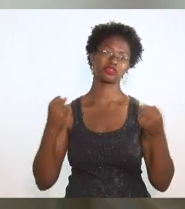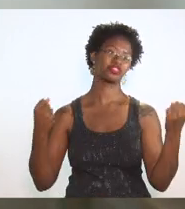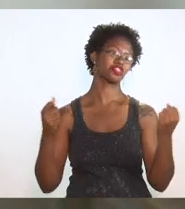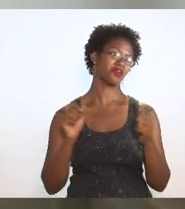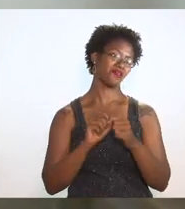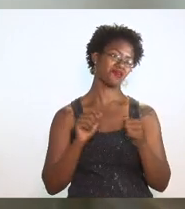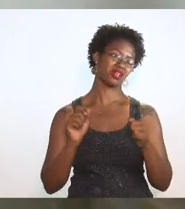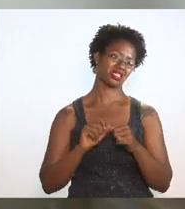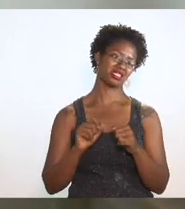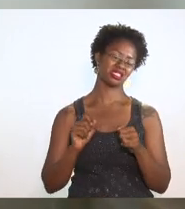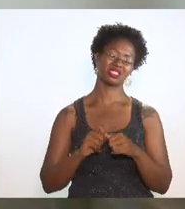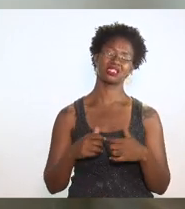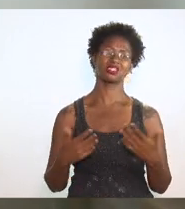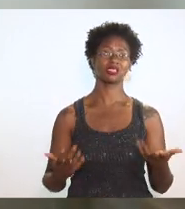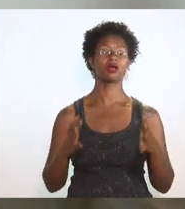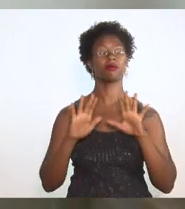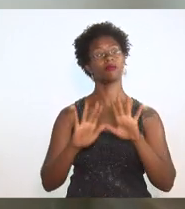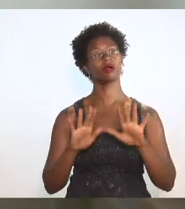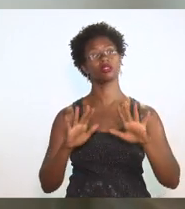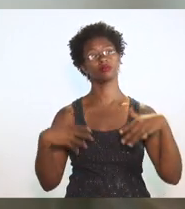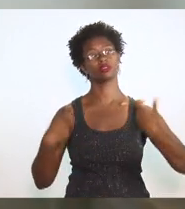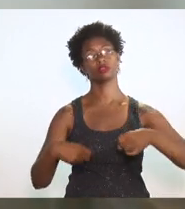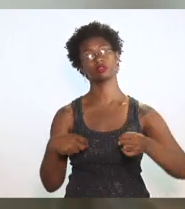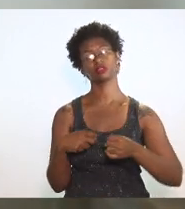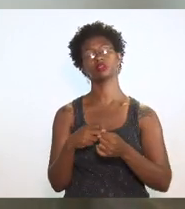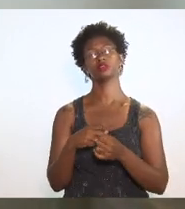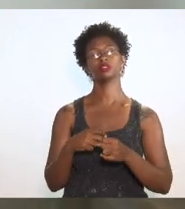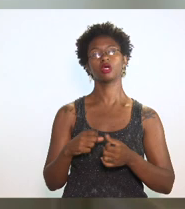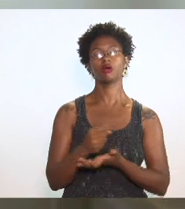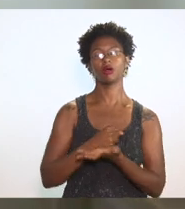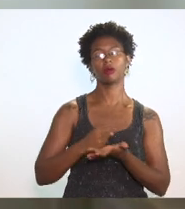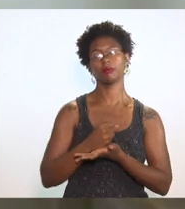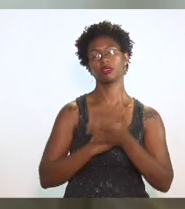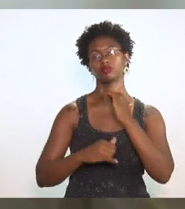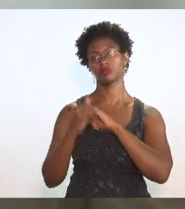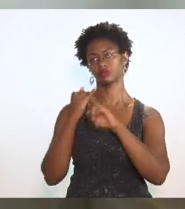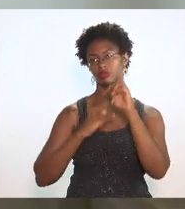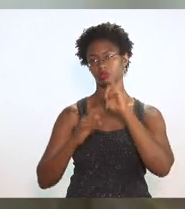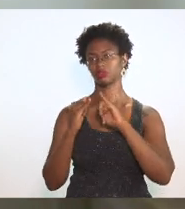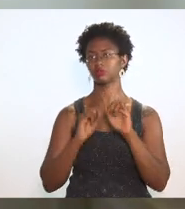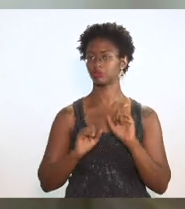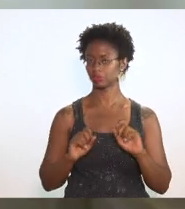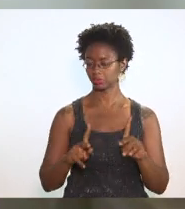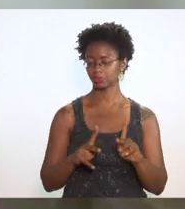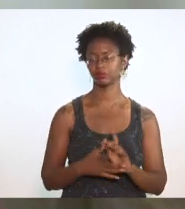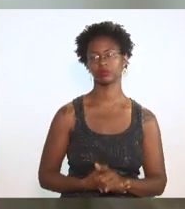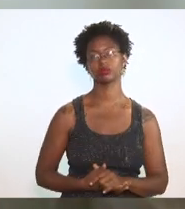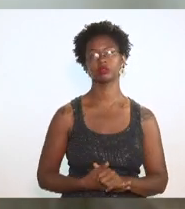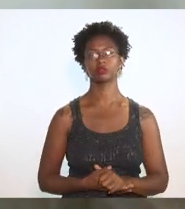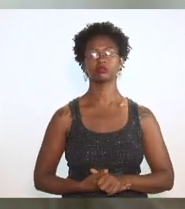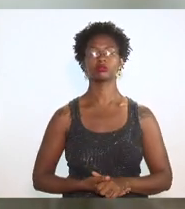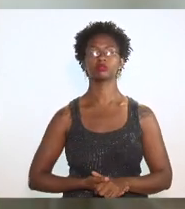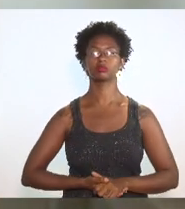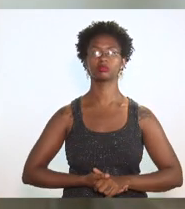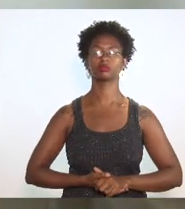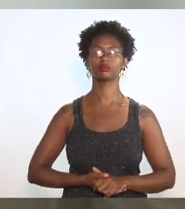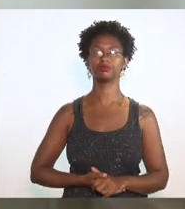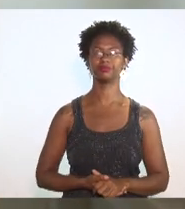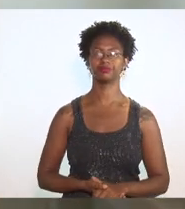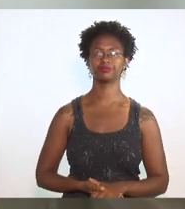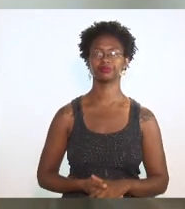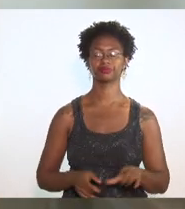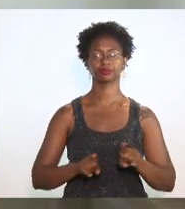produzir. Daí necessidade da base de dados e se ter uma matriz em sumo produto. Quanto à análise das